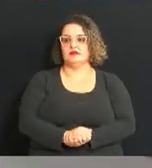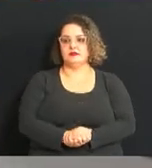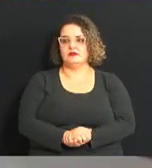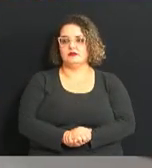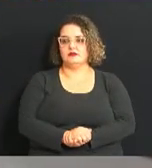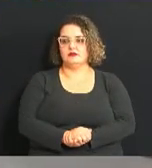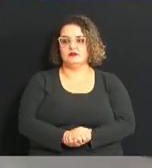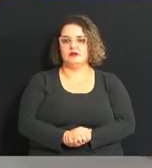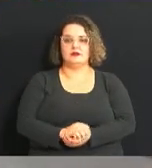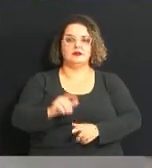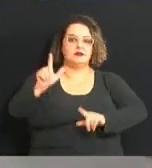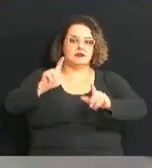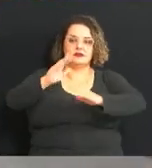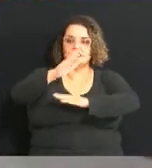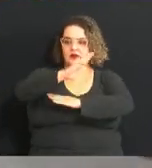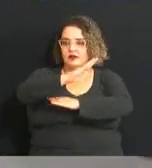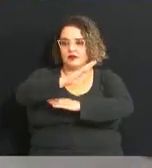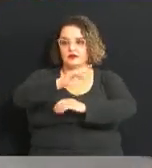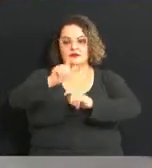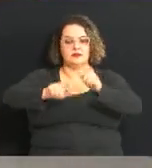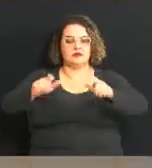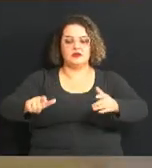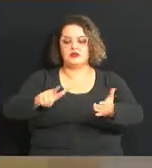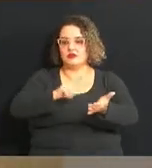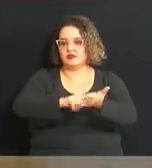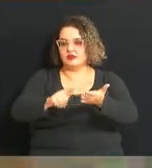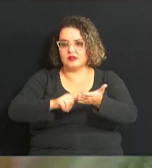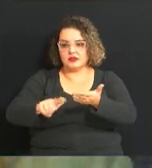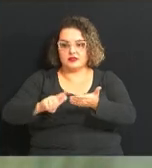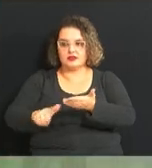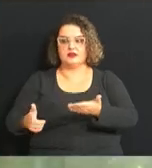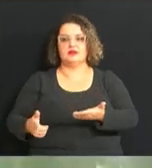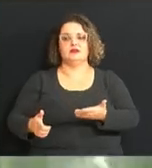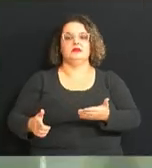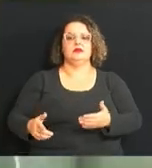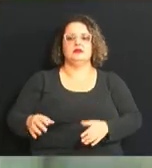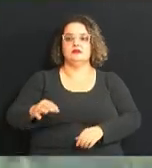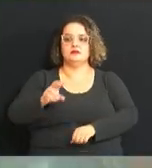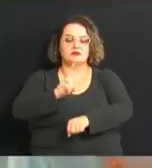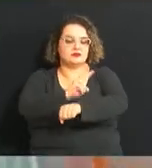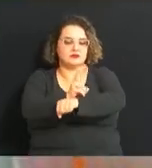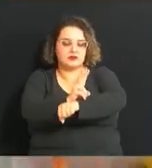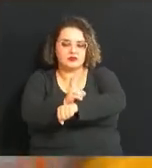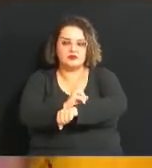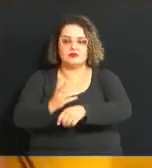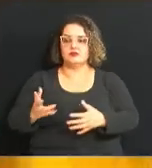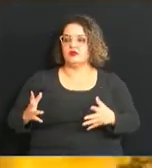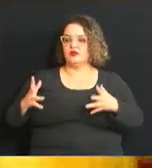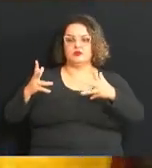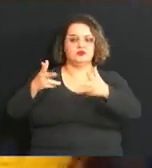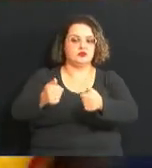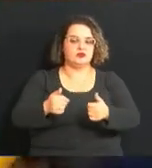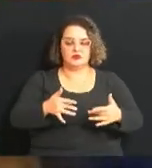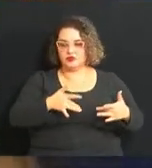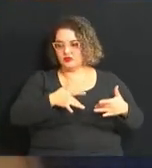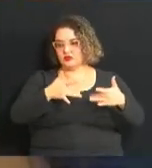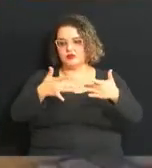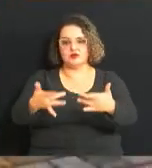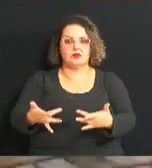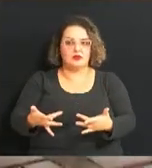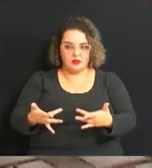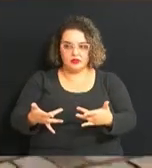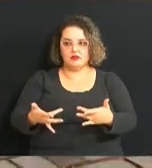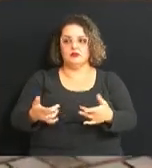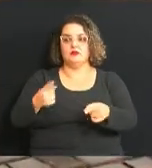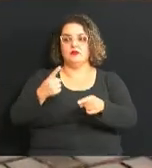TV Câmara o pessoal da limpeza o pessoal da guarda vamos dizer assim todos colaborando porque